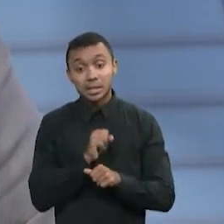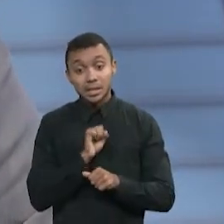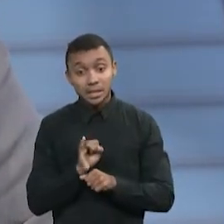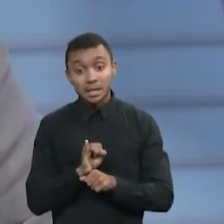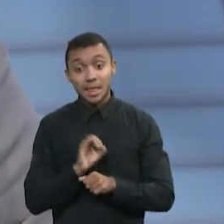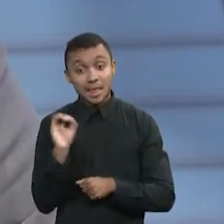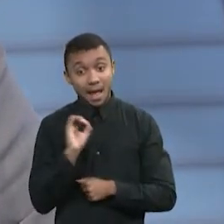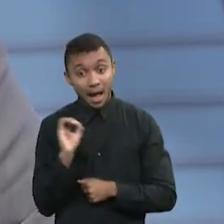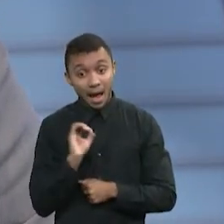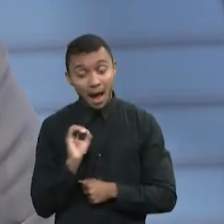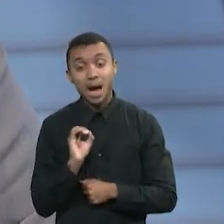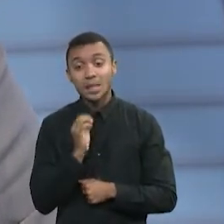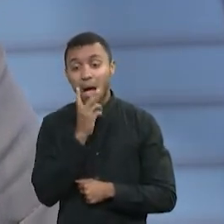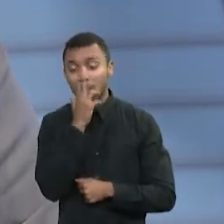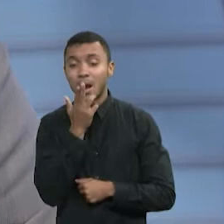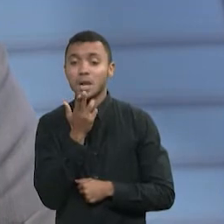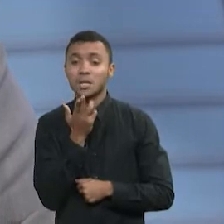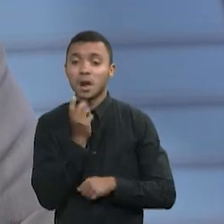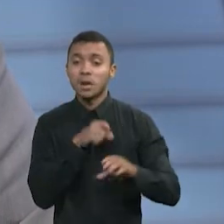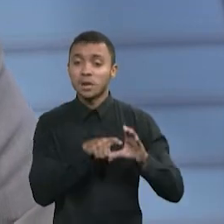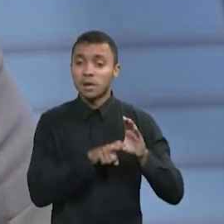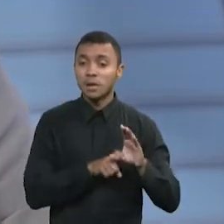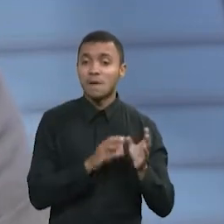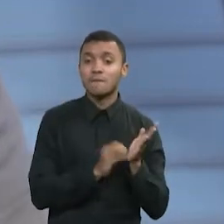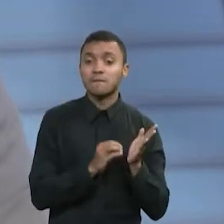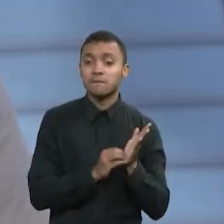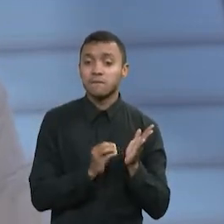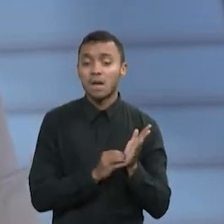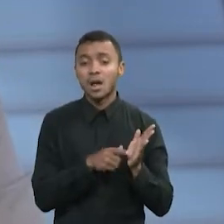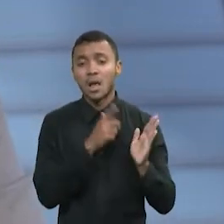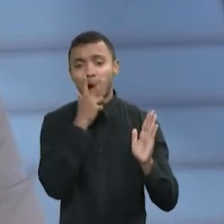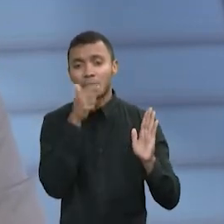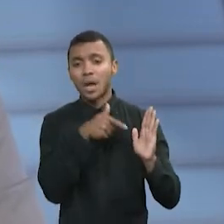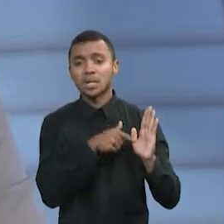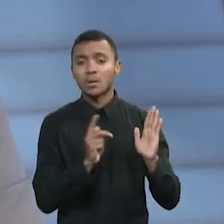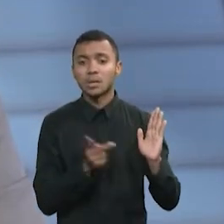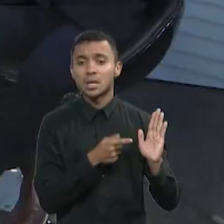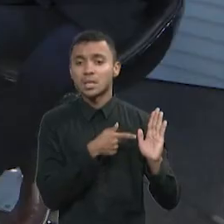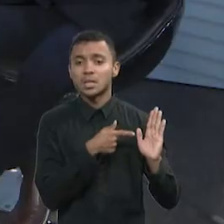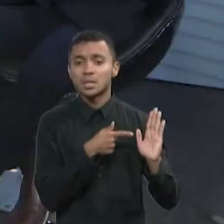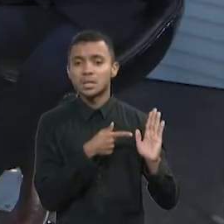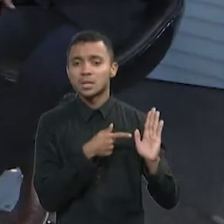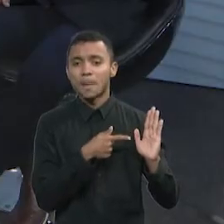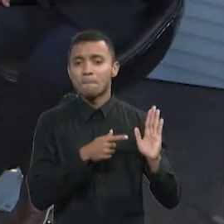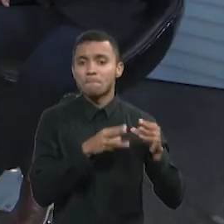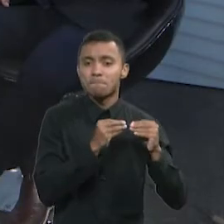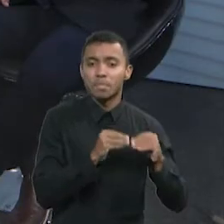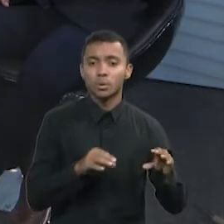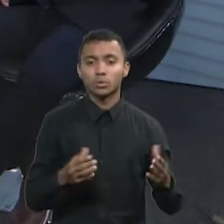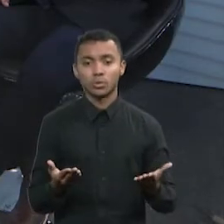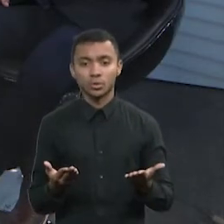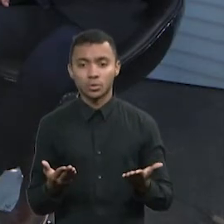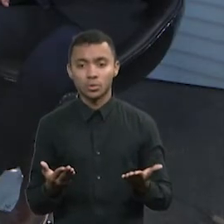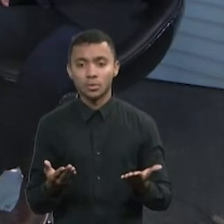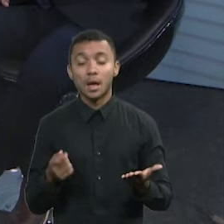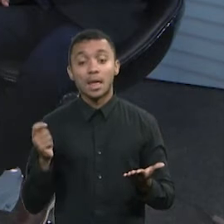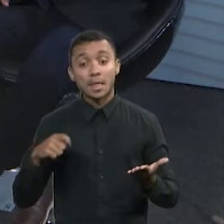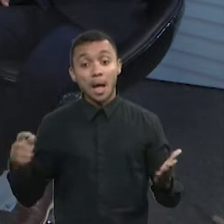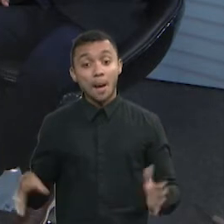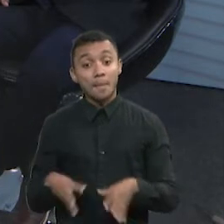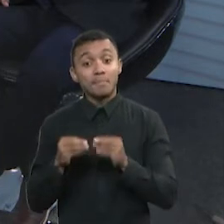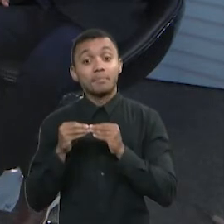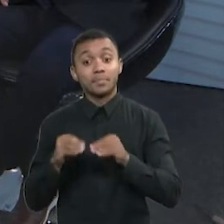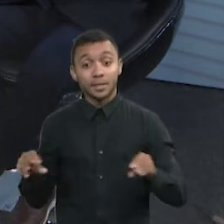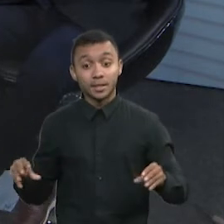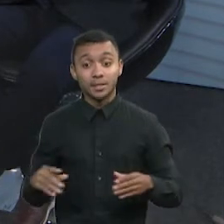vai estar pendente de informações. Vai ser uma declaração que vai estar frágil. Aí cai na malha, pode cair na malha. Exatamente. Corre o risco de cair na famosa malha